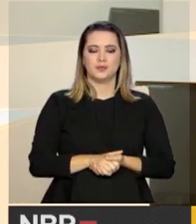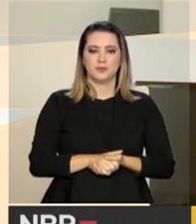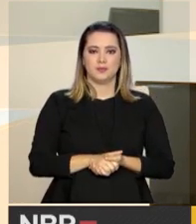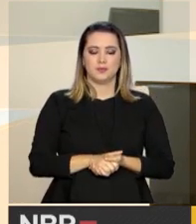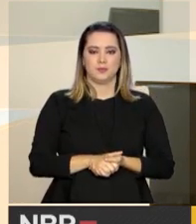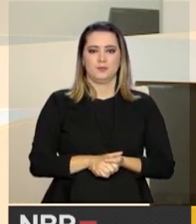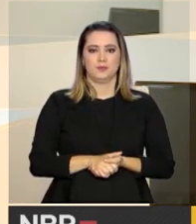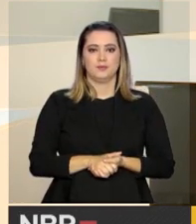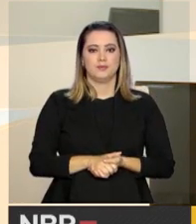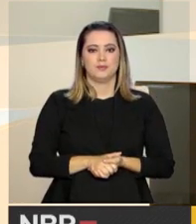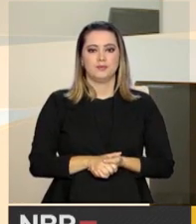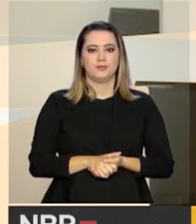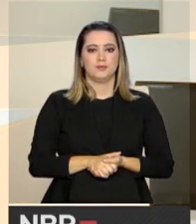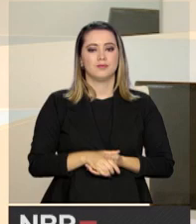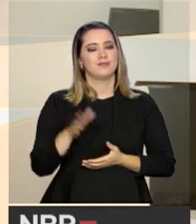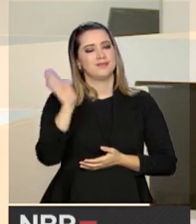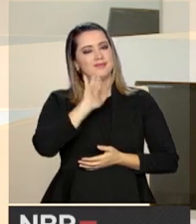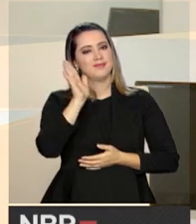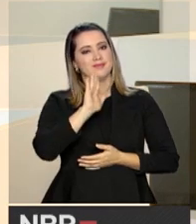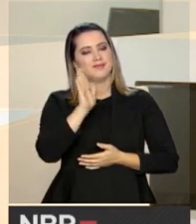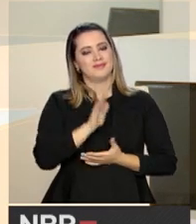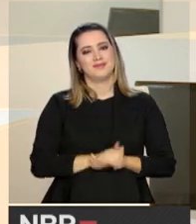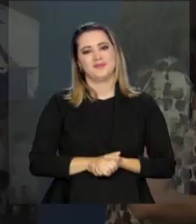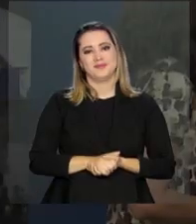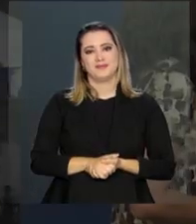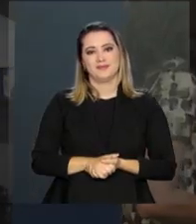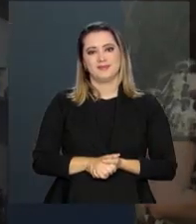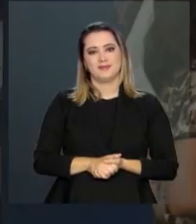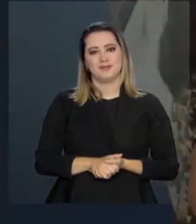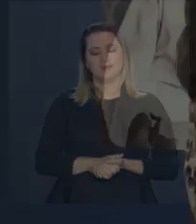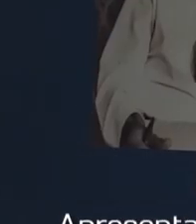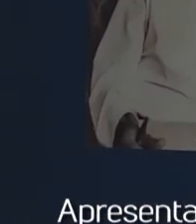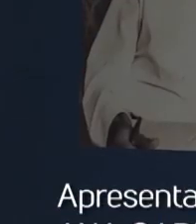.br. Até o próximo programa. Tchau, tchau.